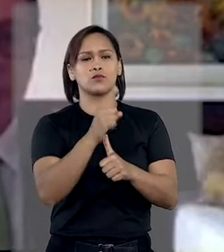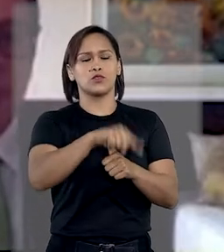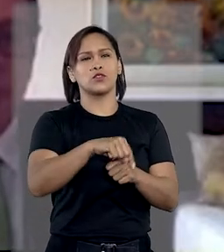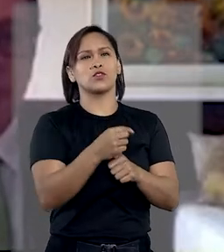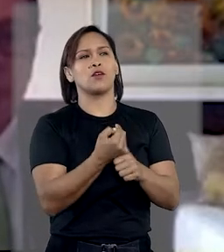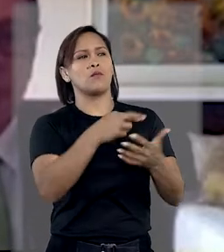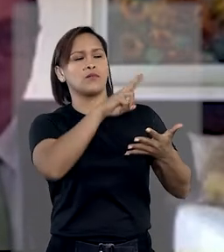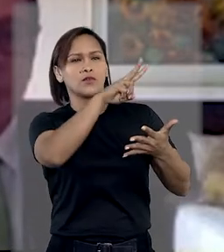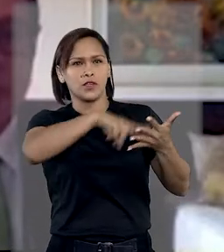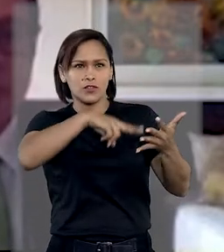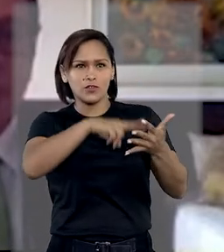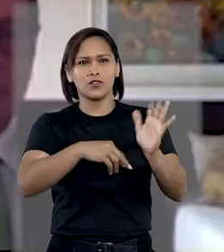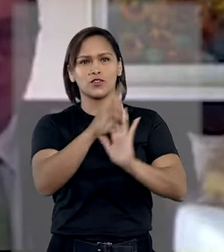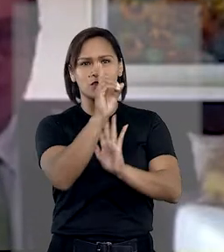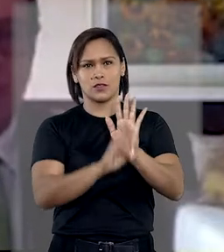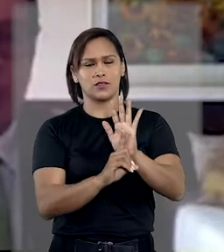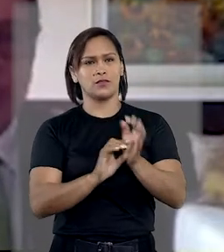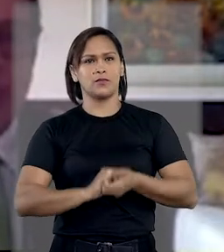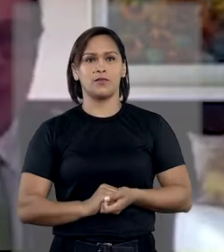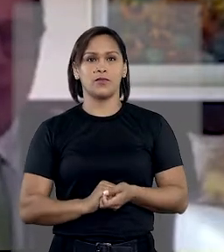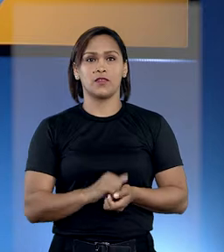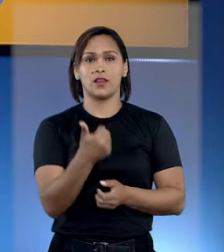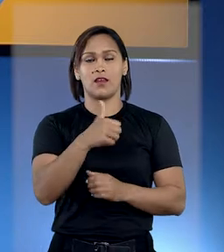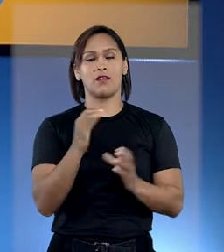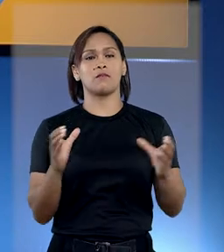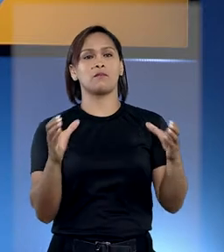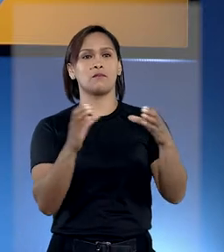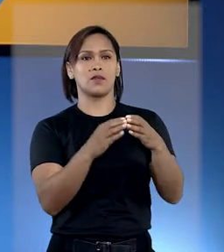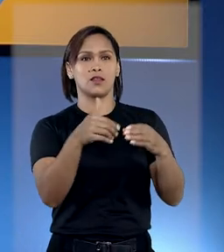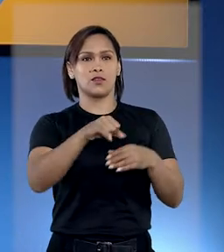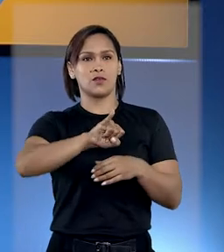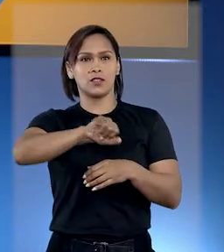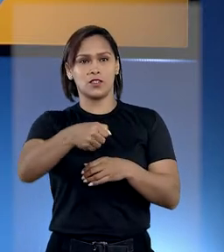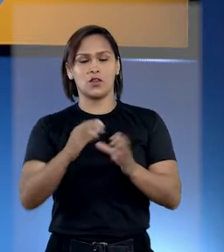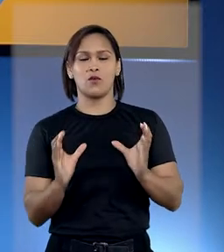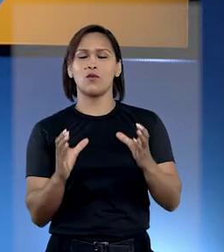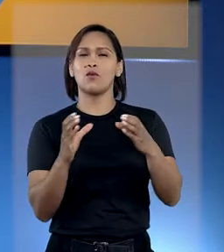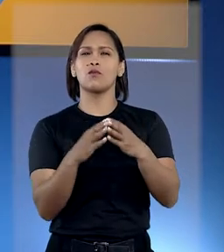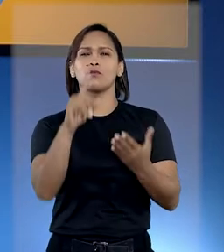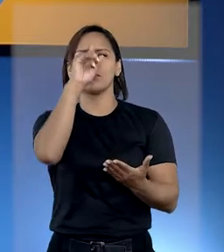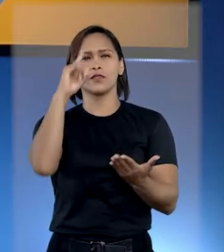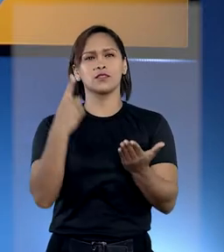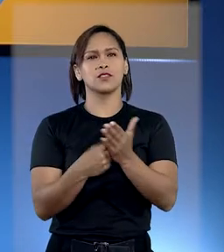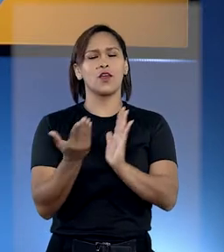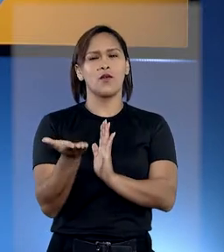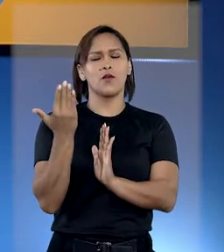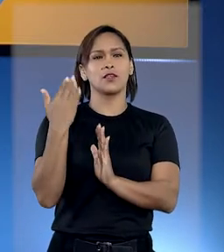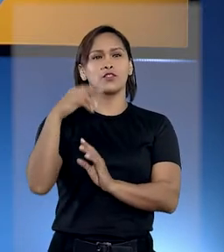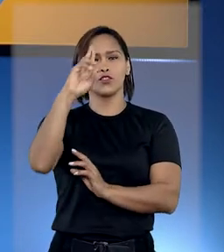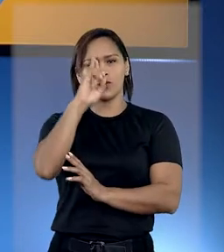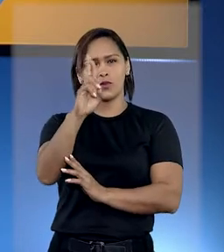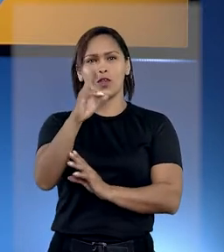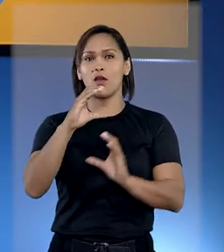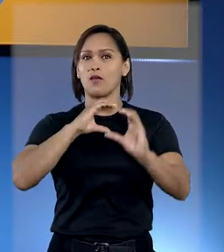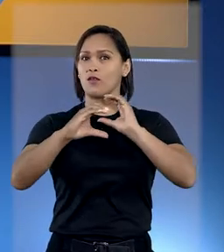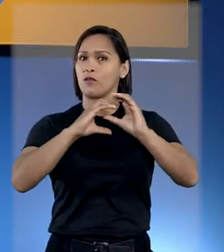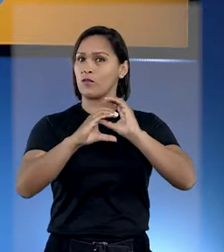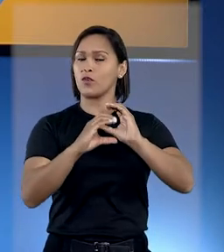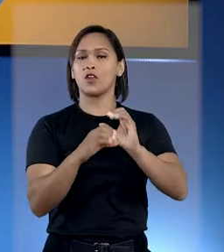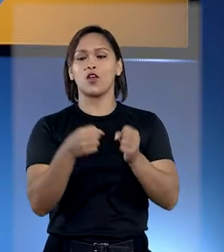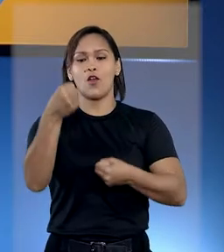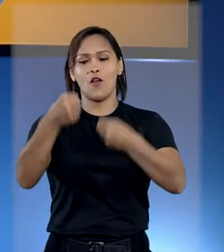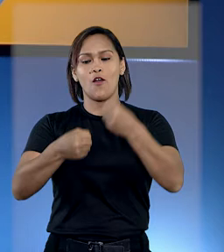substituídas por restritivas de direito. E na primeira turma, o colegiado decidiu que antigo dono que não